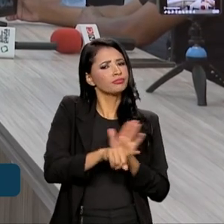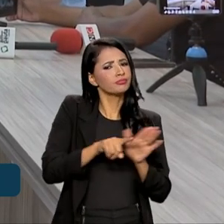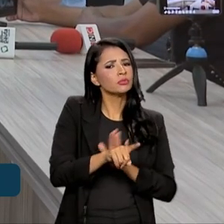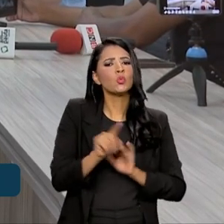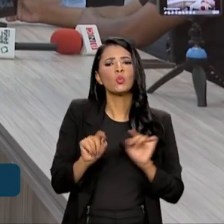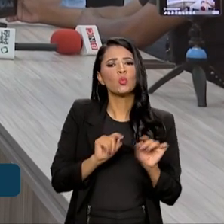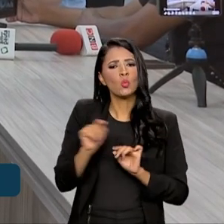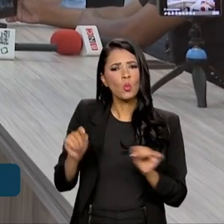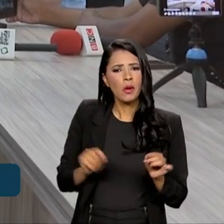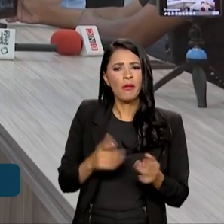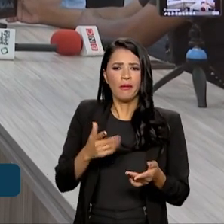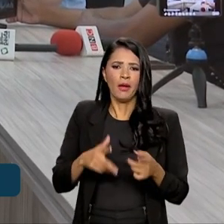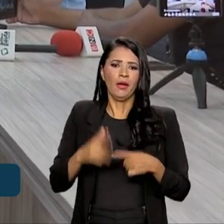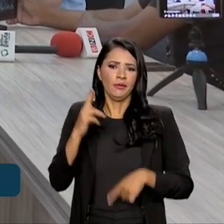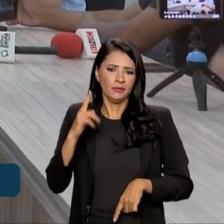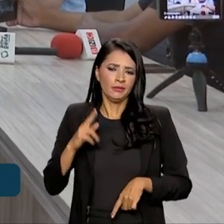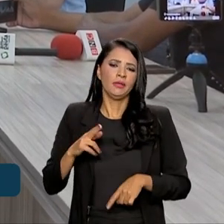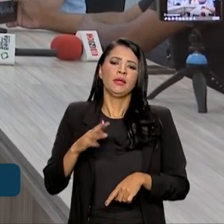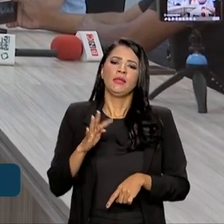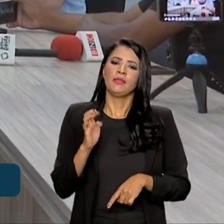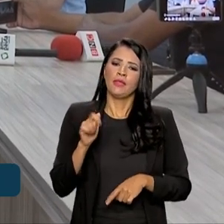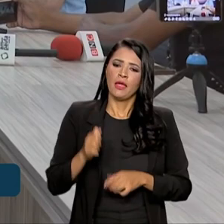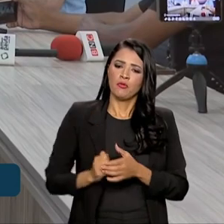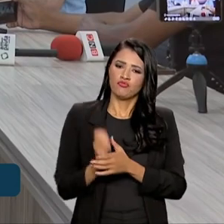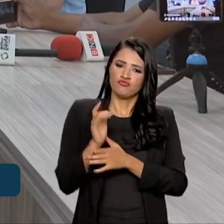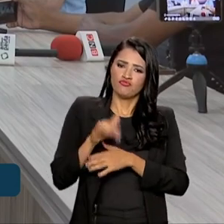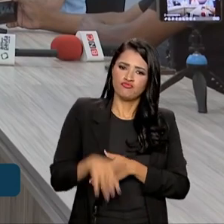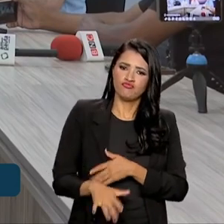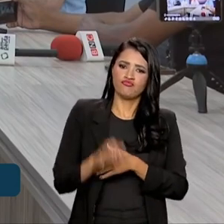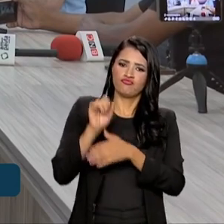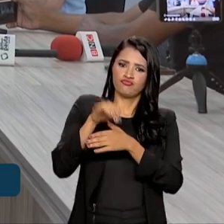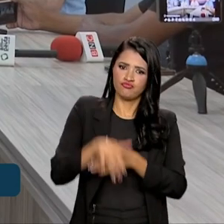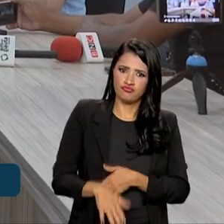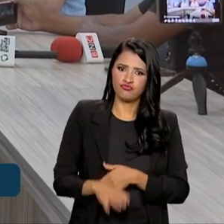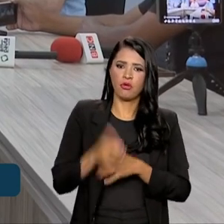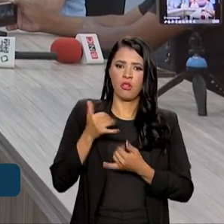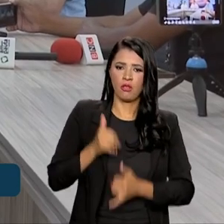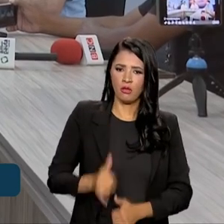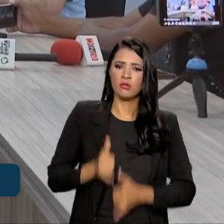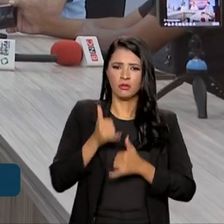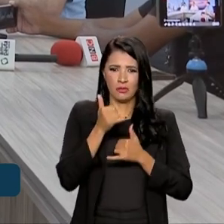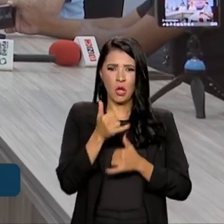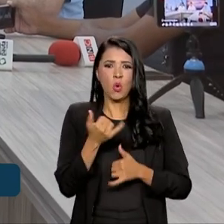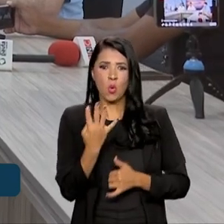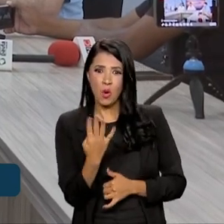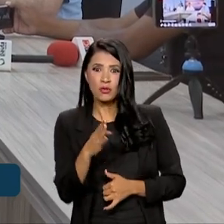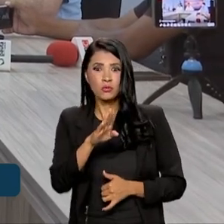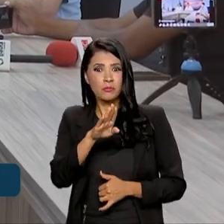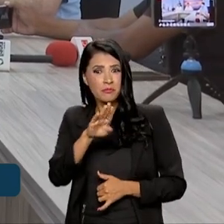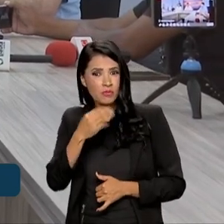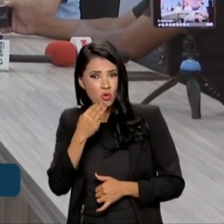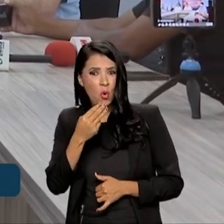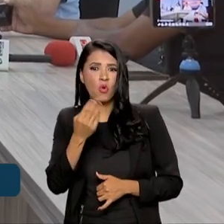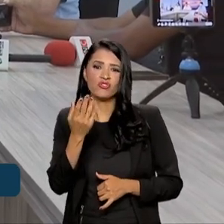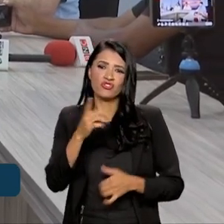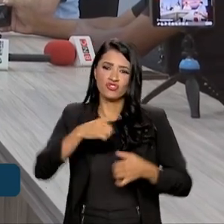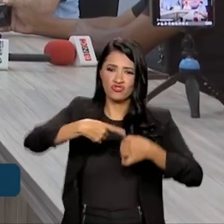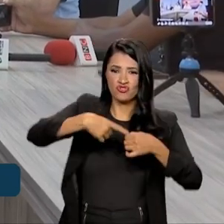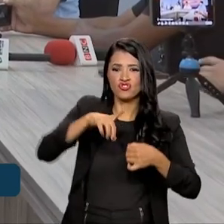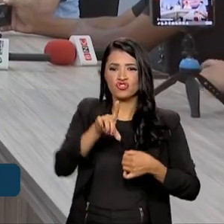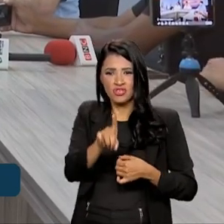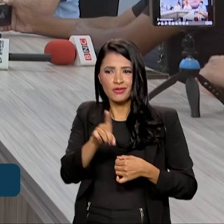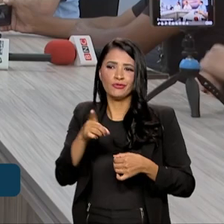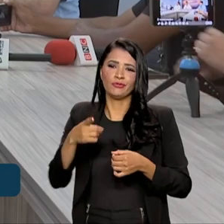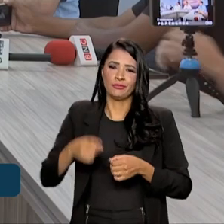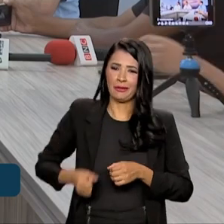com o desligamento da termoelétrica, a redução de 4 milhões de diesel que se gastava por mês, além do transporte,